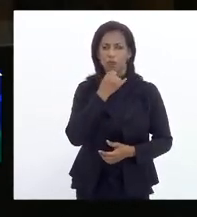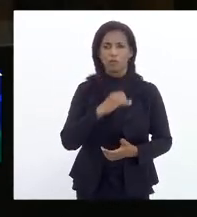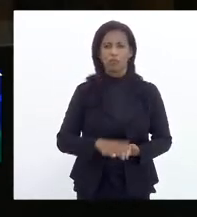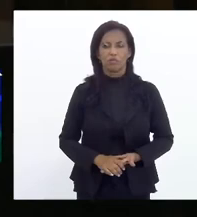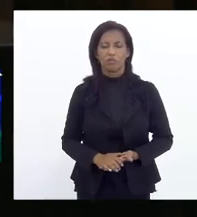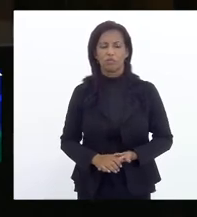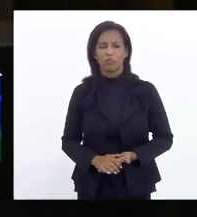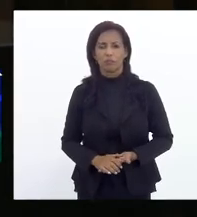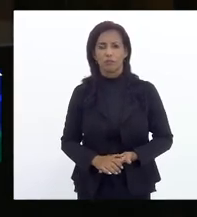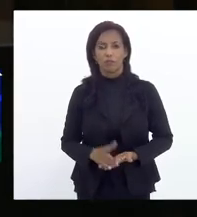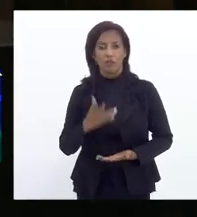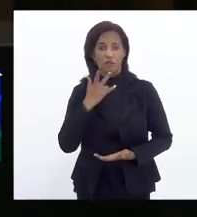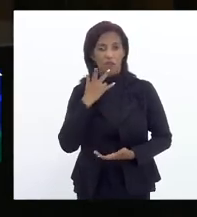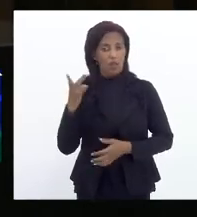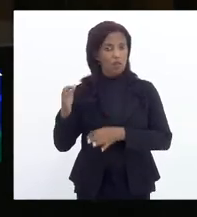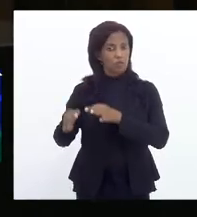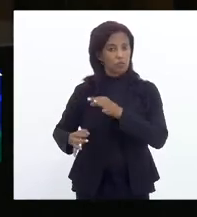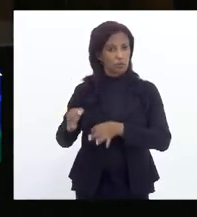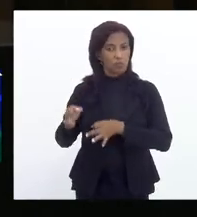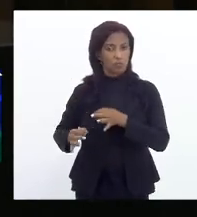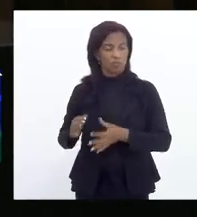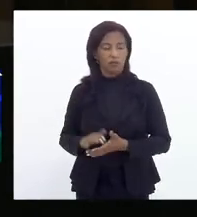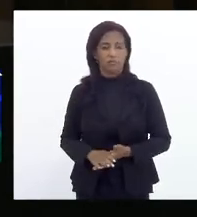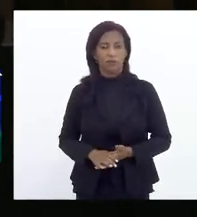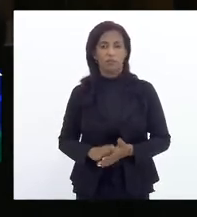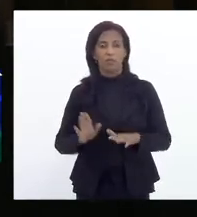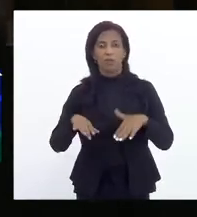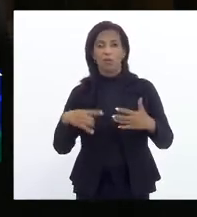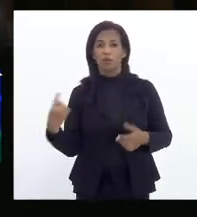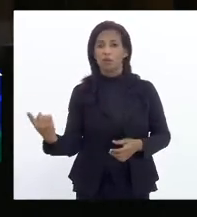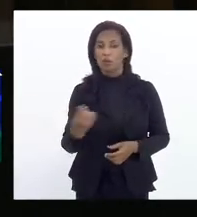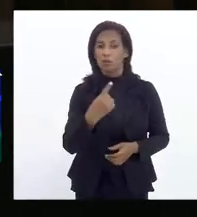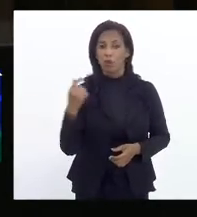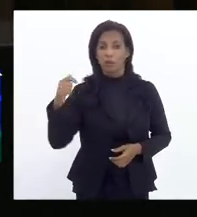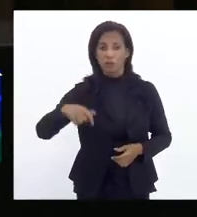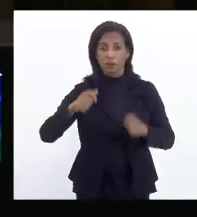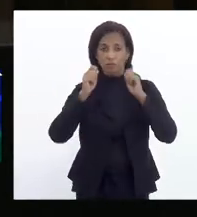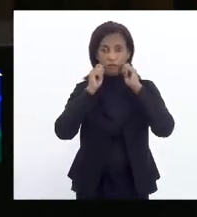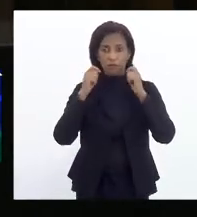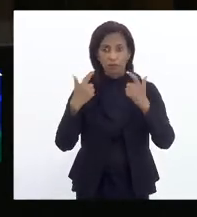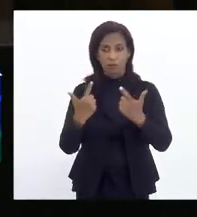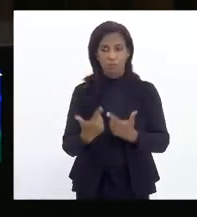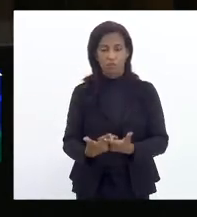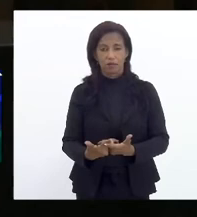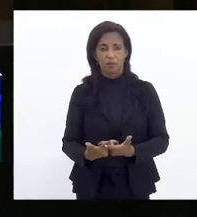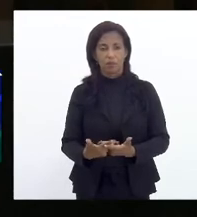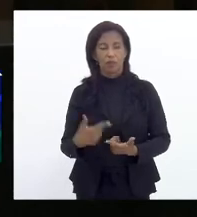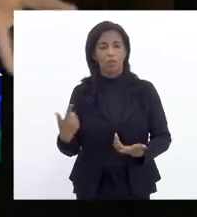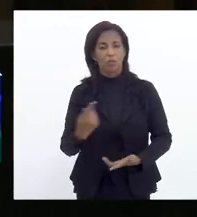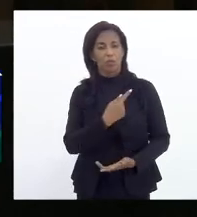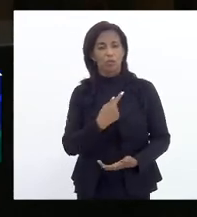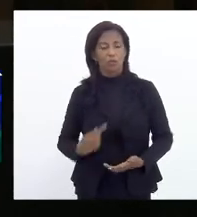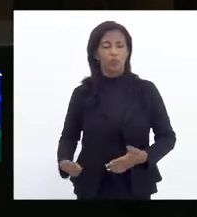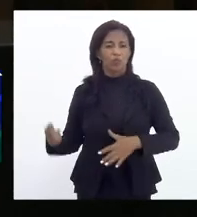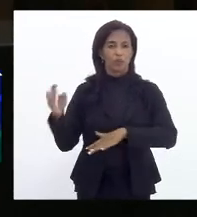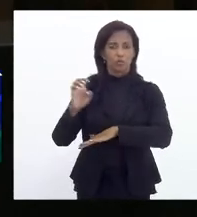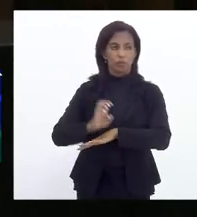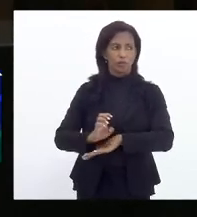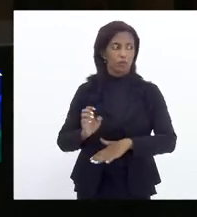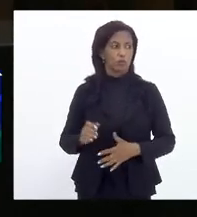diz o desembargador. Enquanto nós, aqui na LERJ, enquanto governo do Estado,